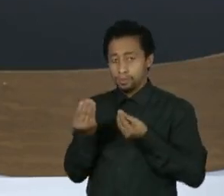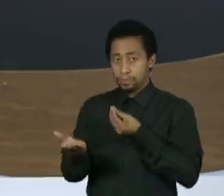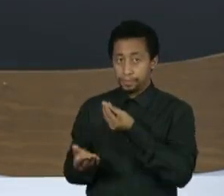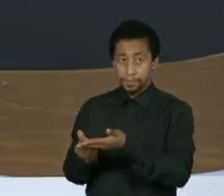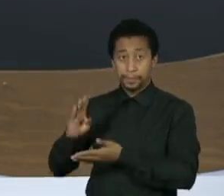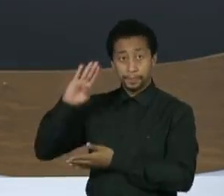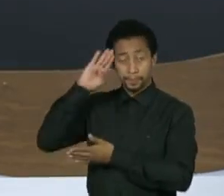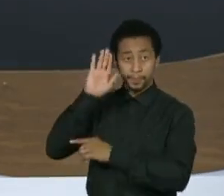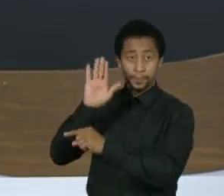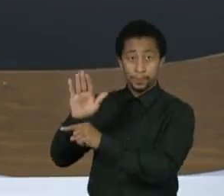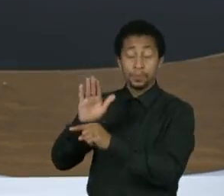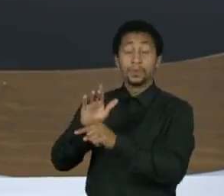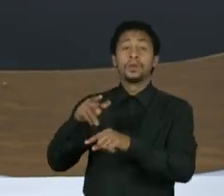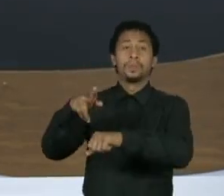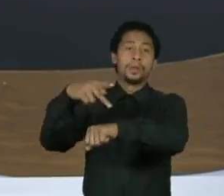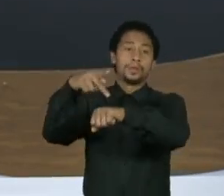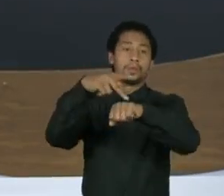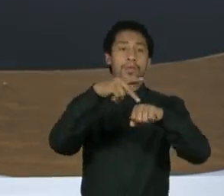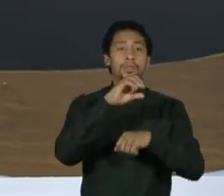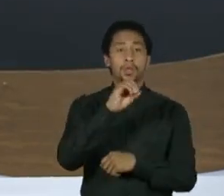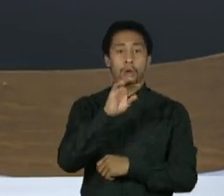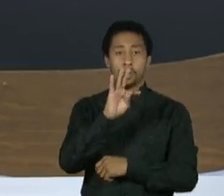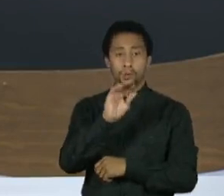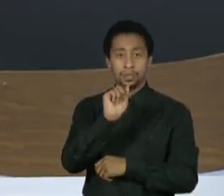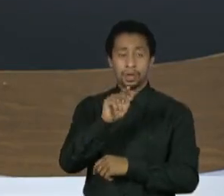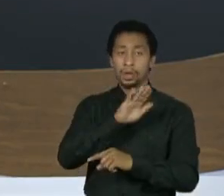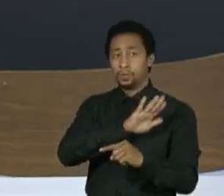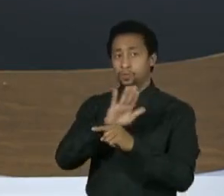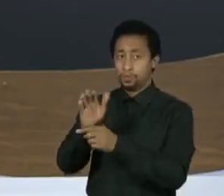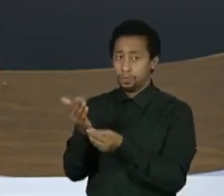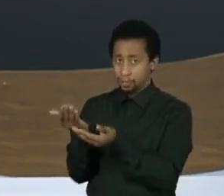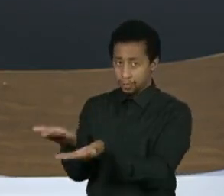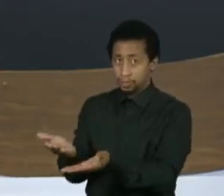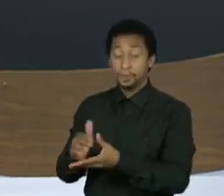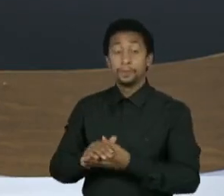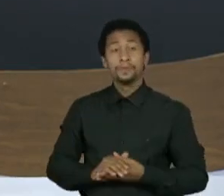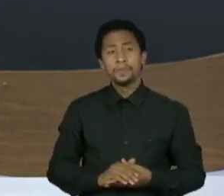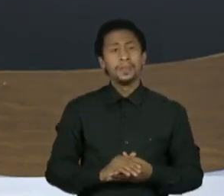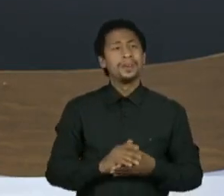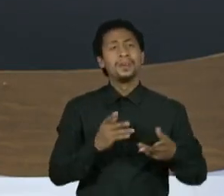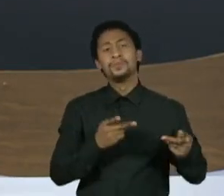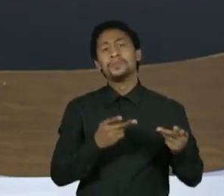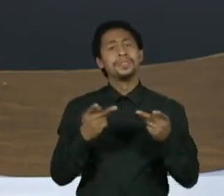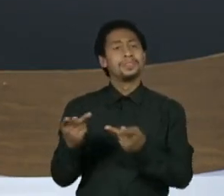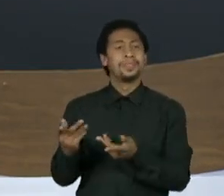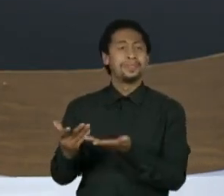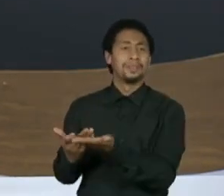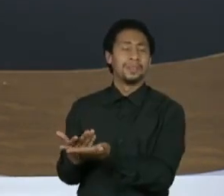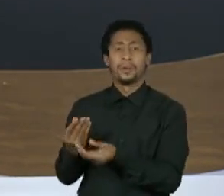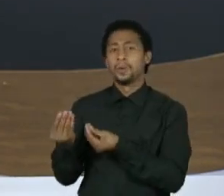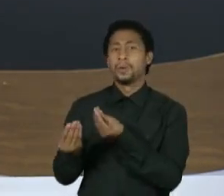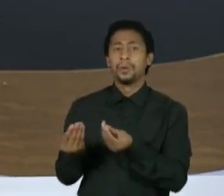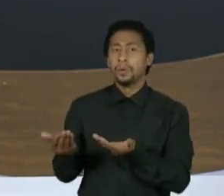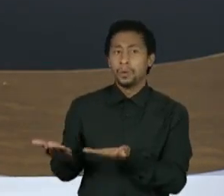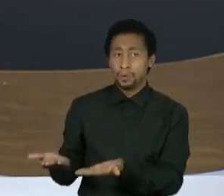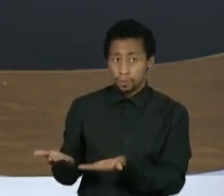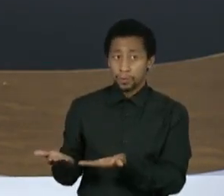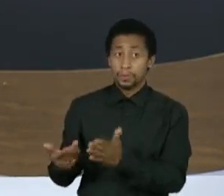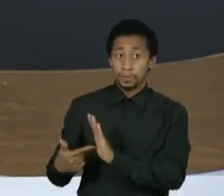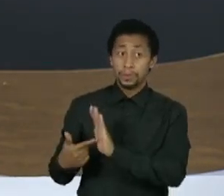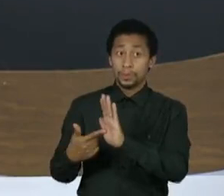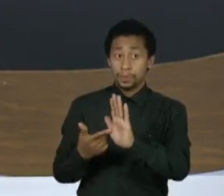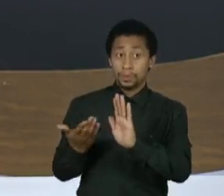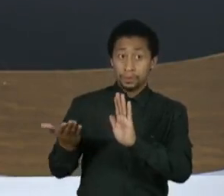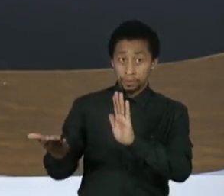potências da OTAN. O que ficou acertado nessa visita e qual é a expectativa do governo ucraniano para que possa